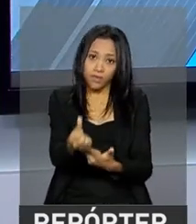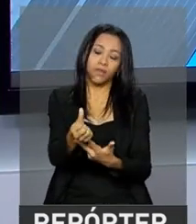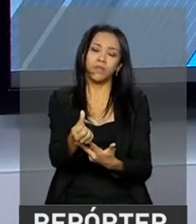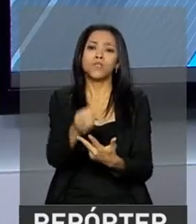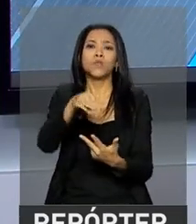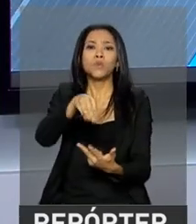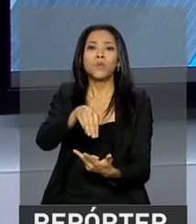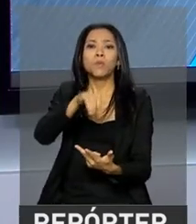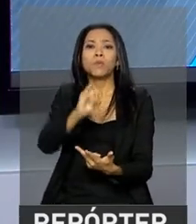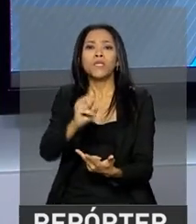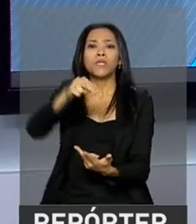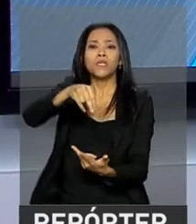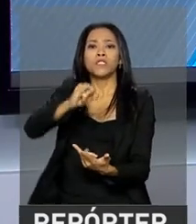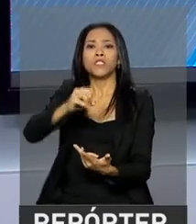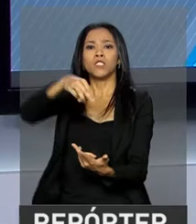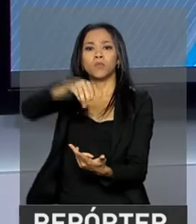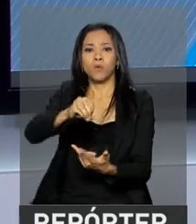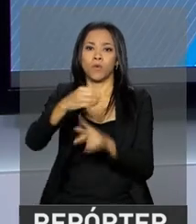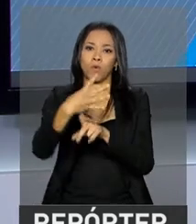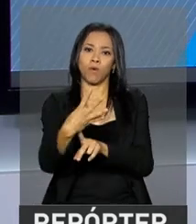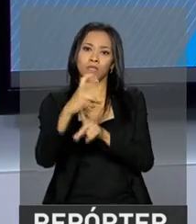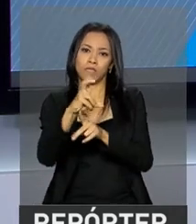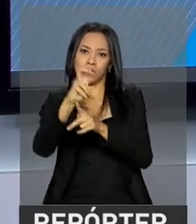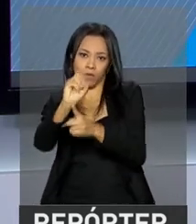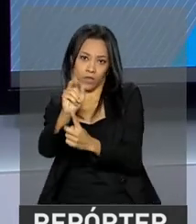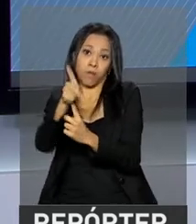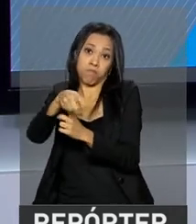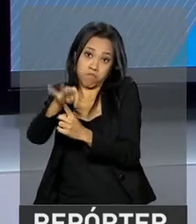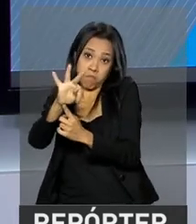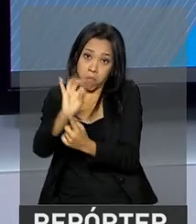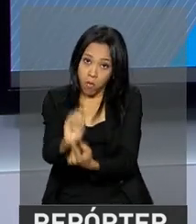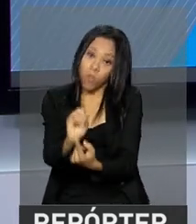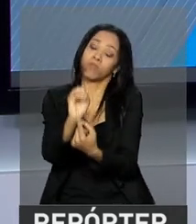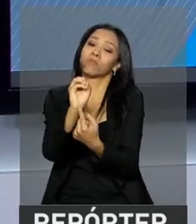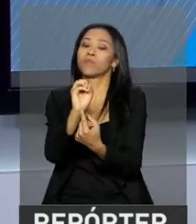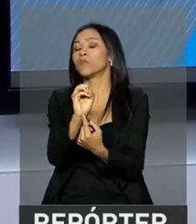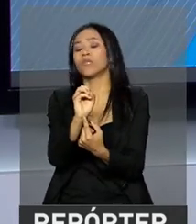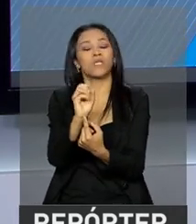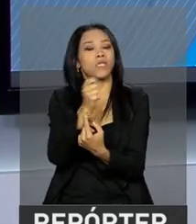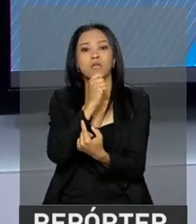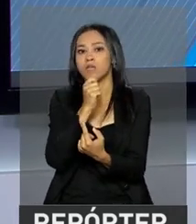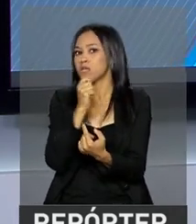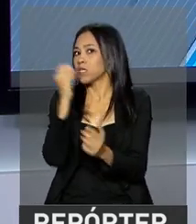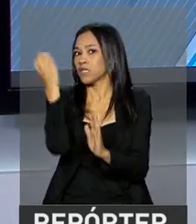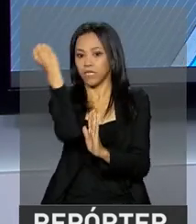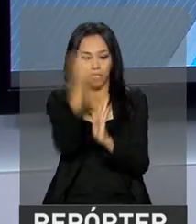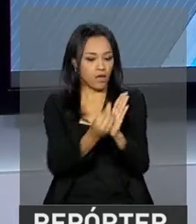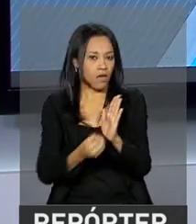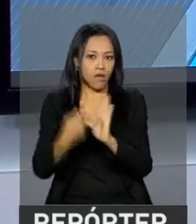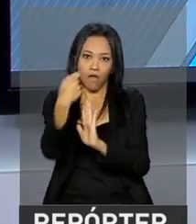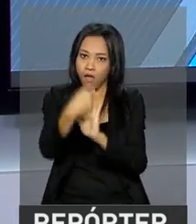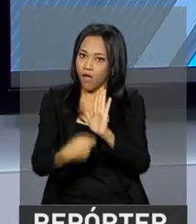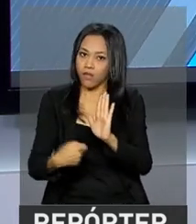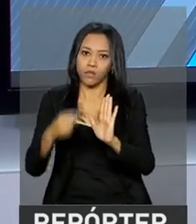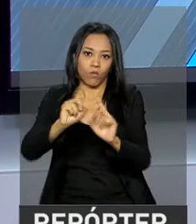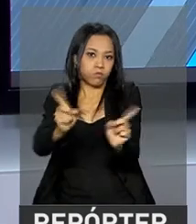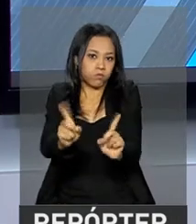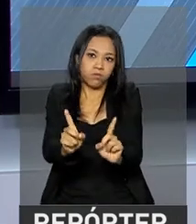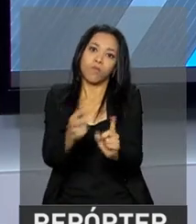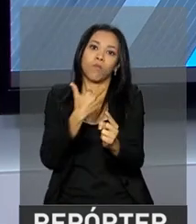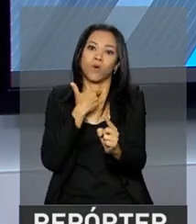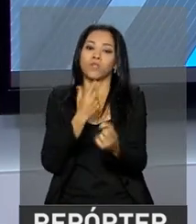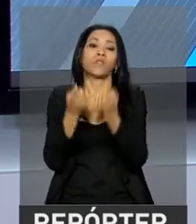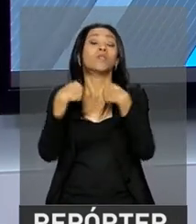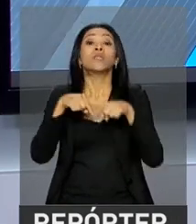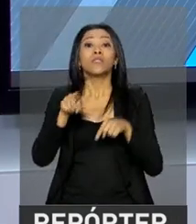um mínimo 450 pontos na média das notas e não ter zerado a redação. Os estudantes aprovados